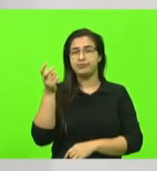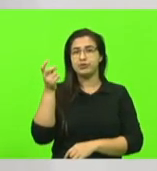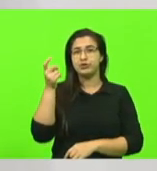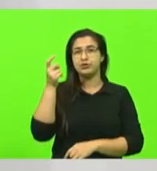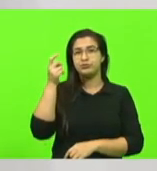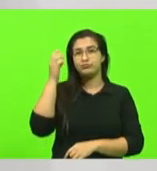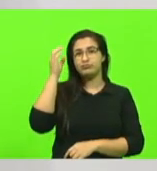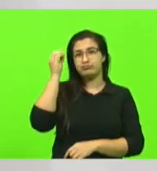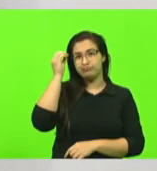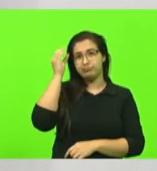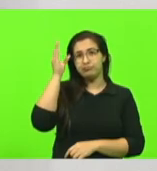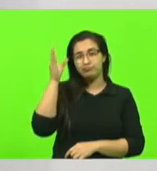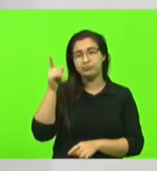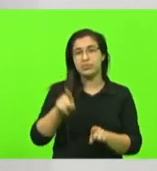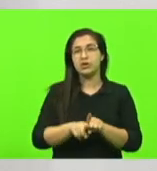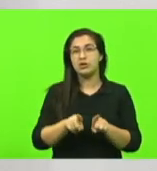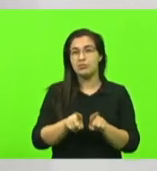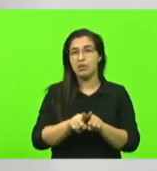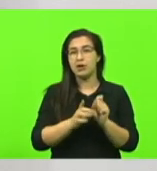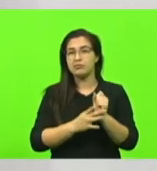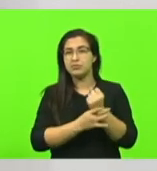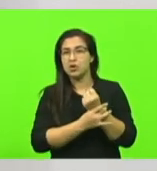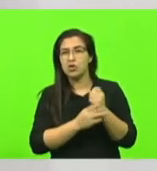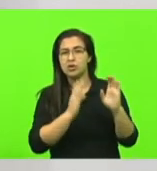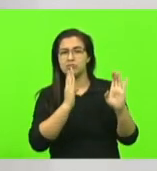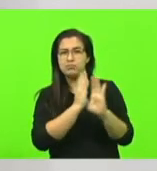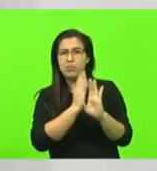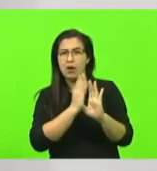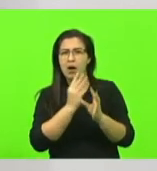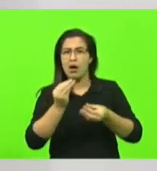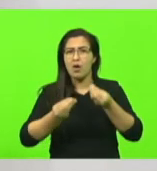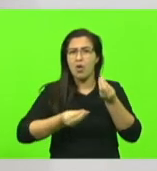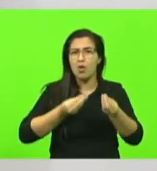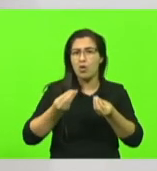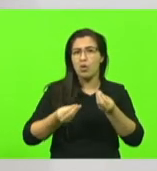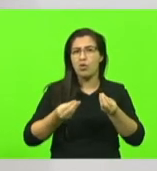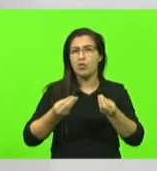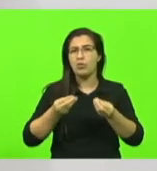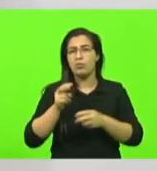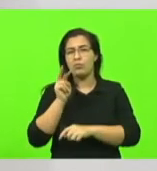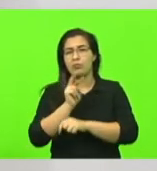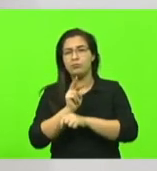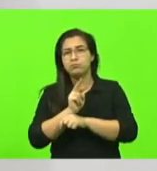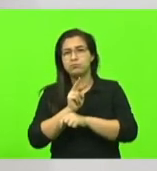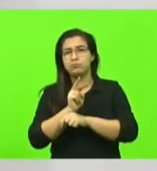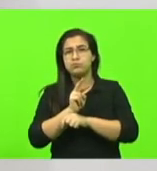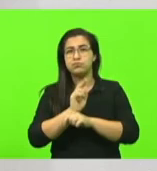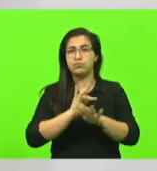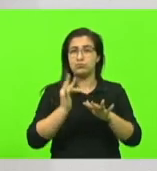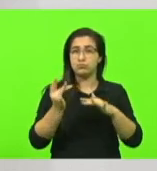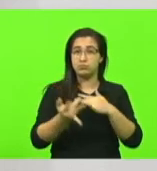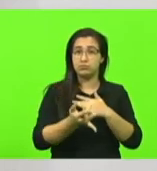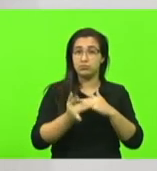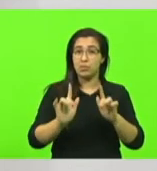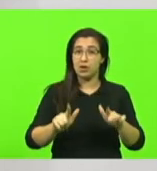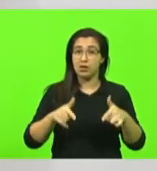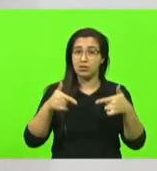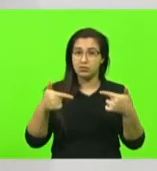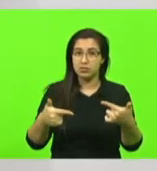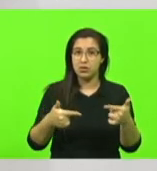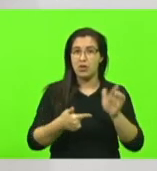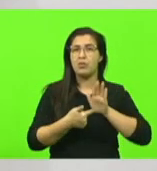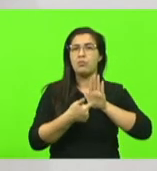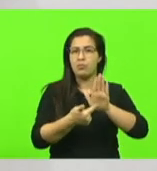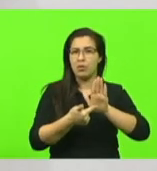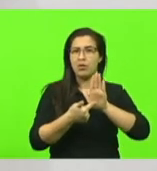de monitoramento de redes sociais de ações de denúncias